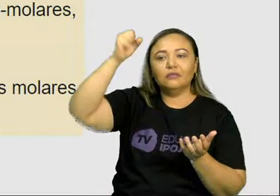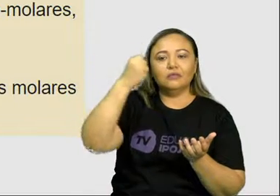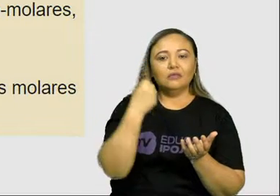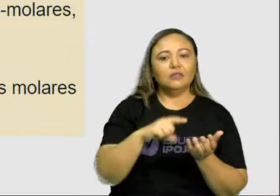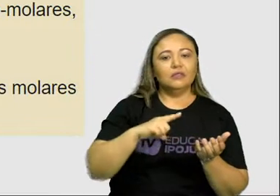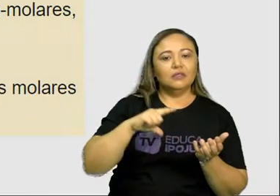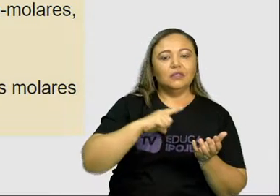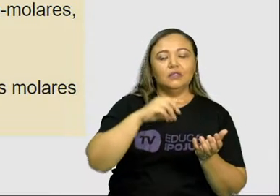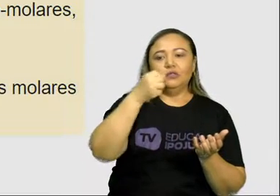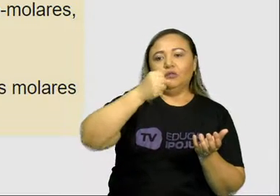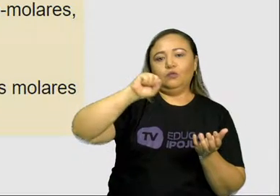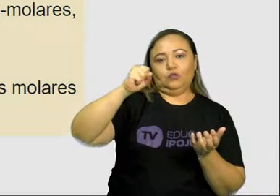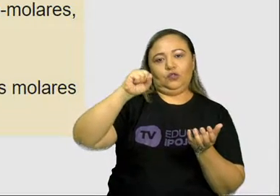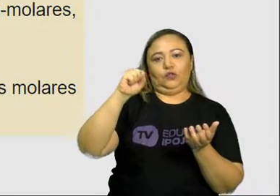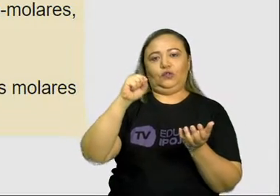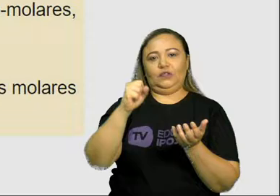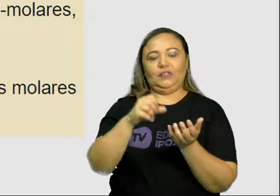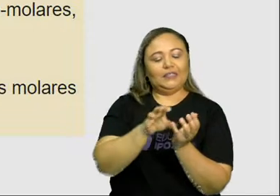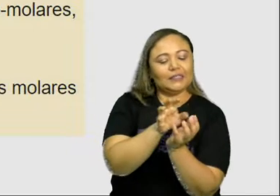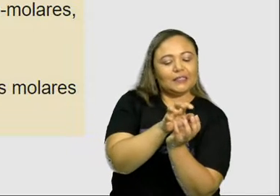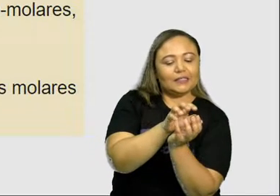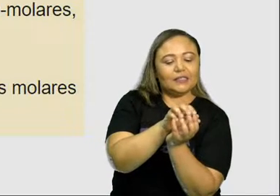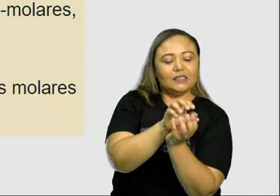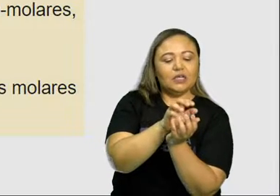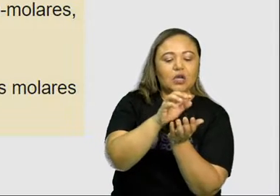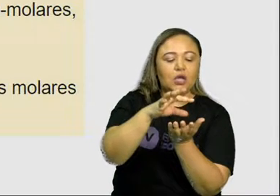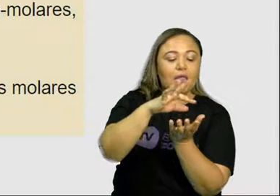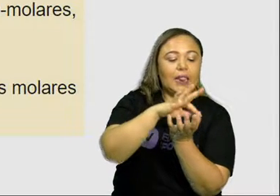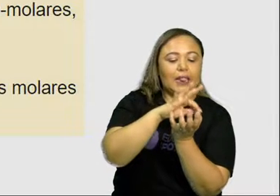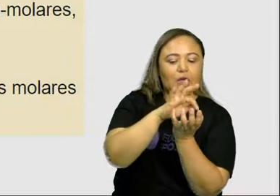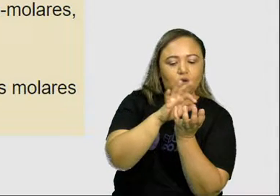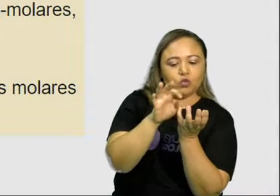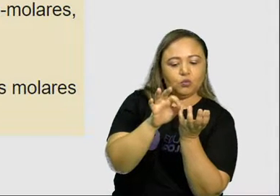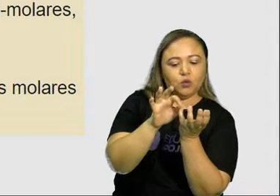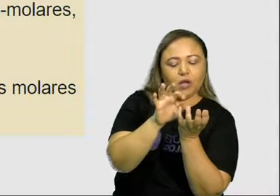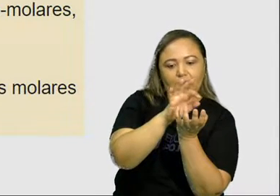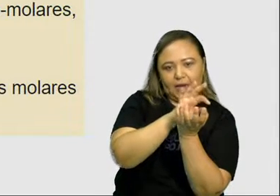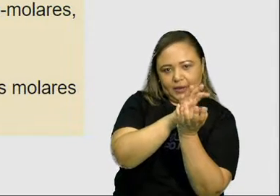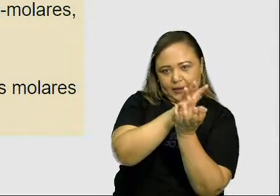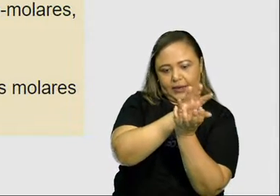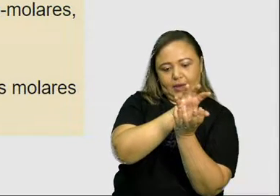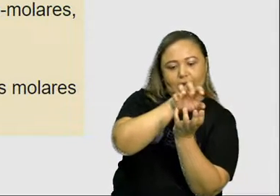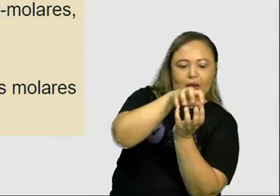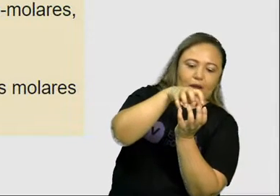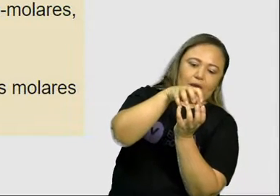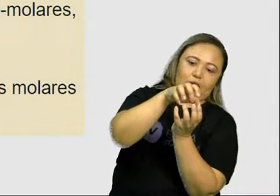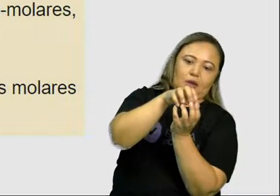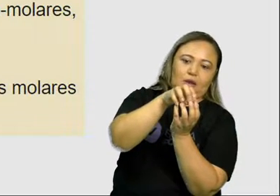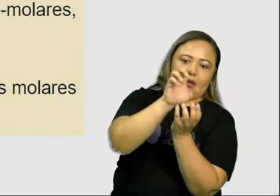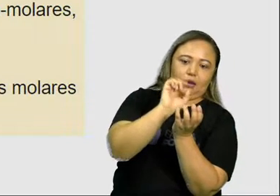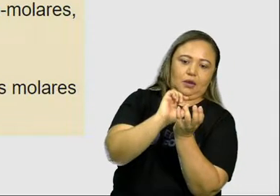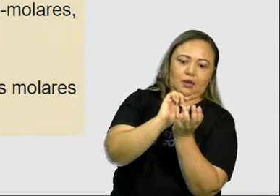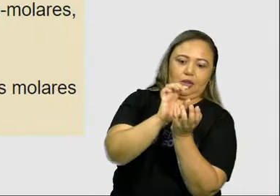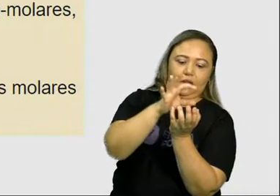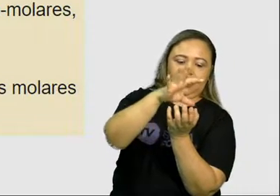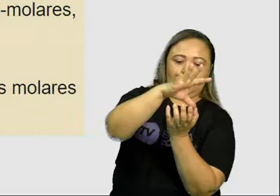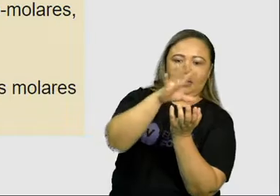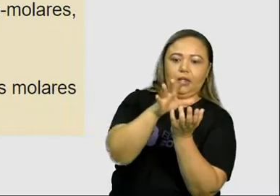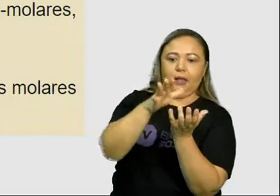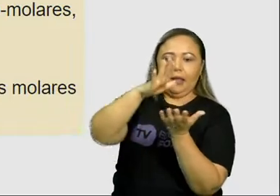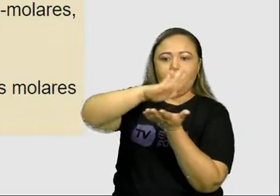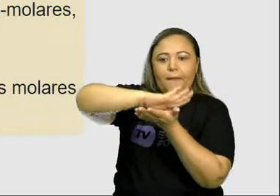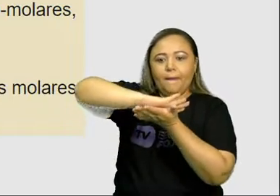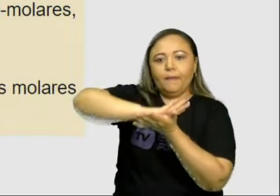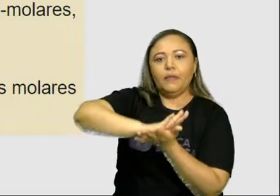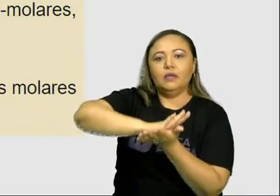molárias servem para amassar o alimento. As crianças têm 8 dentes do meio. Os